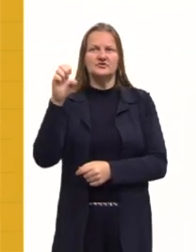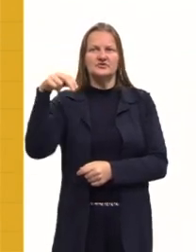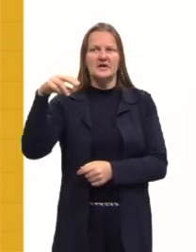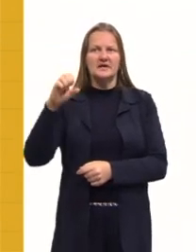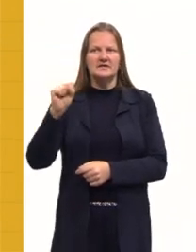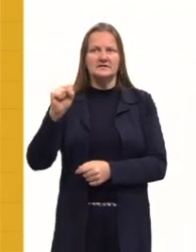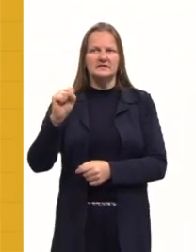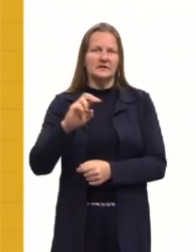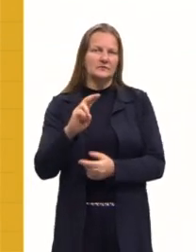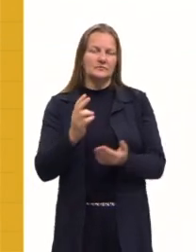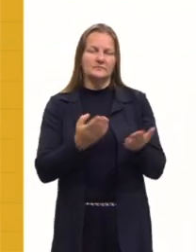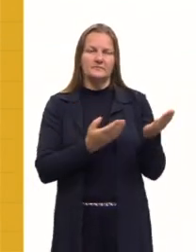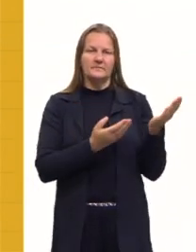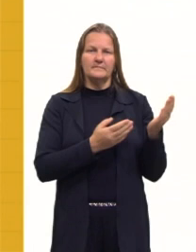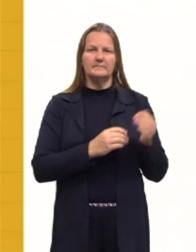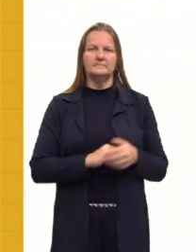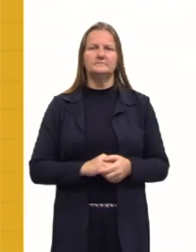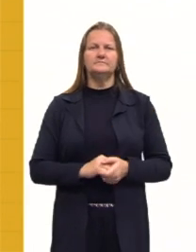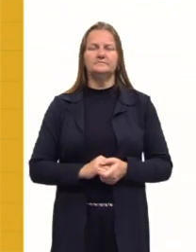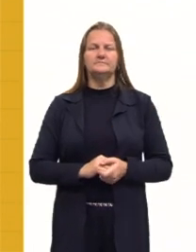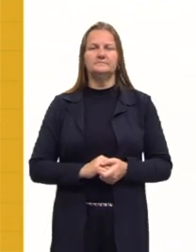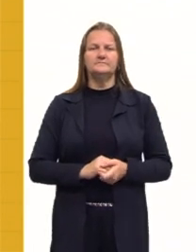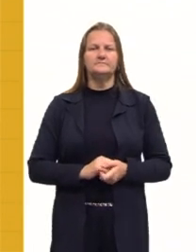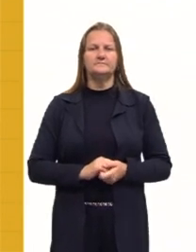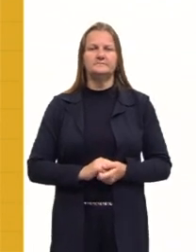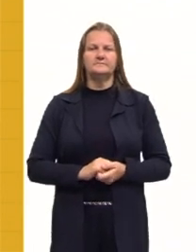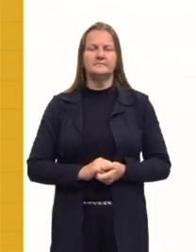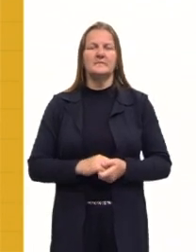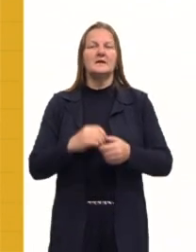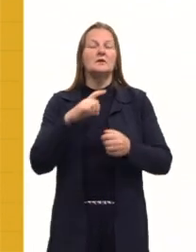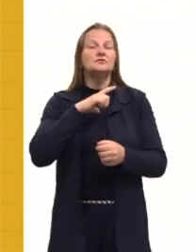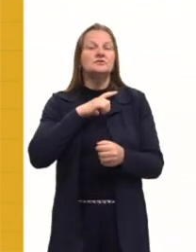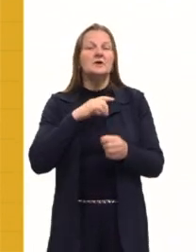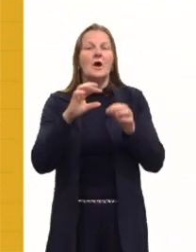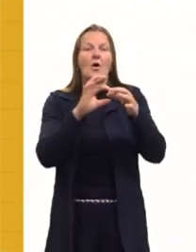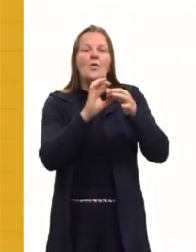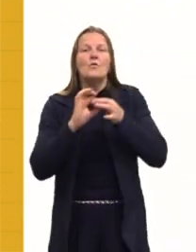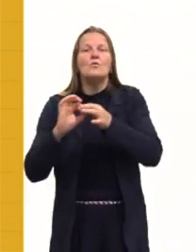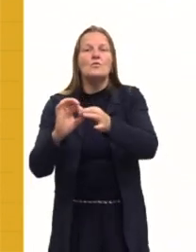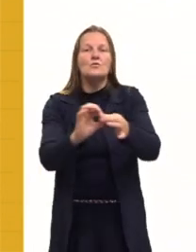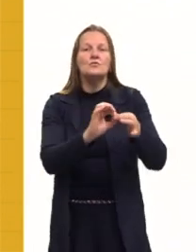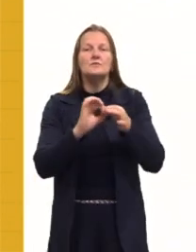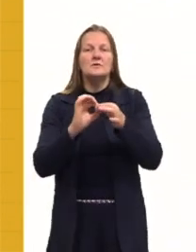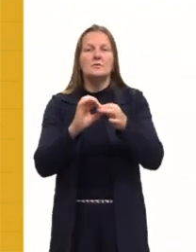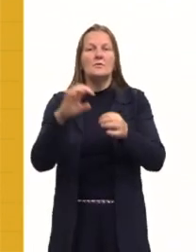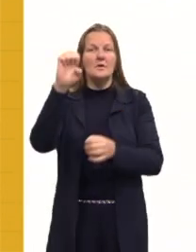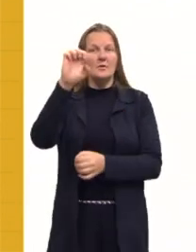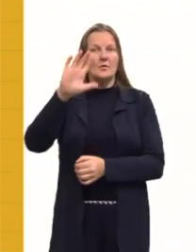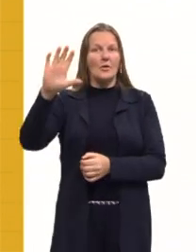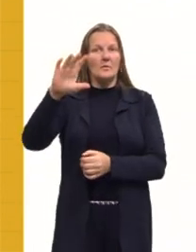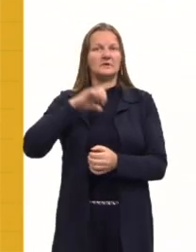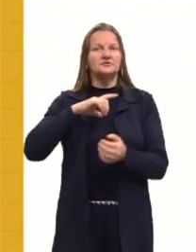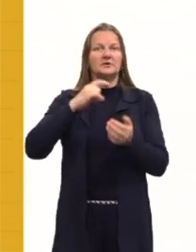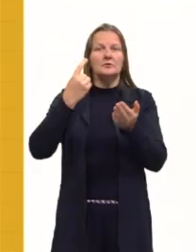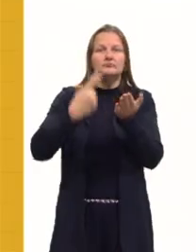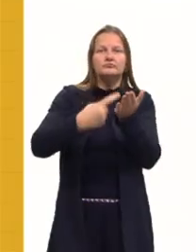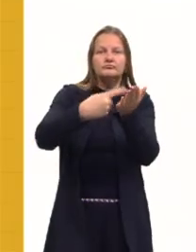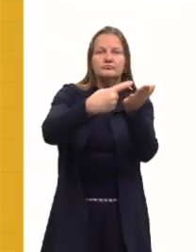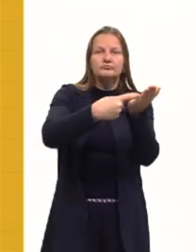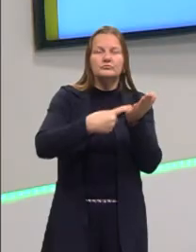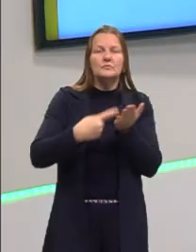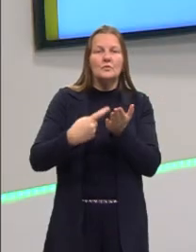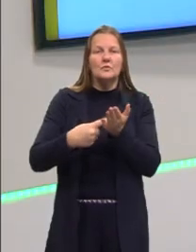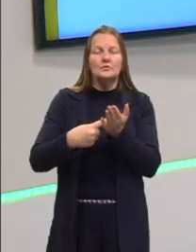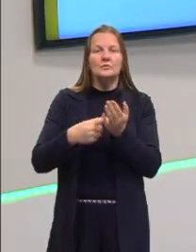aí, quando se tem a União Europeia, você tem vários acordos, tá? Não é só um acordo econômico, você também tem acordo